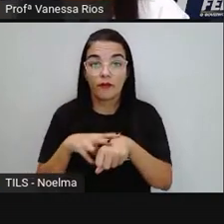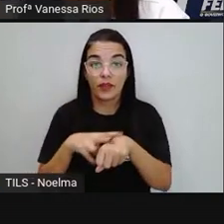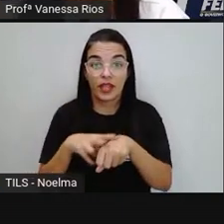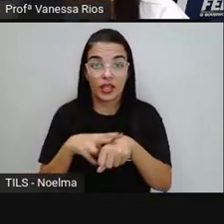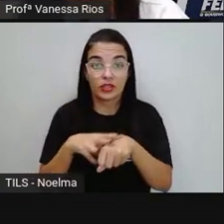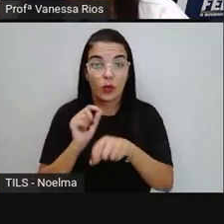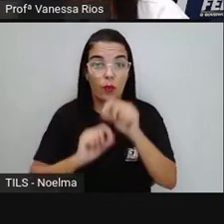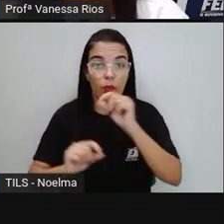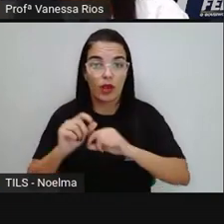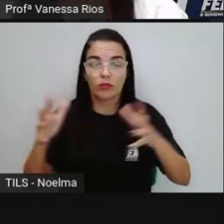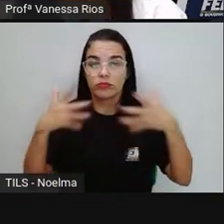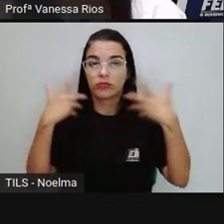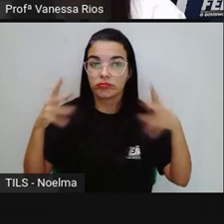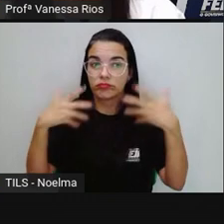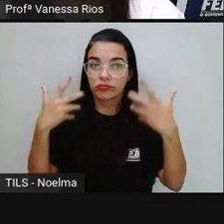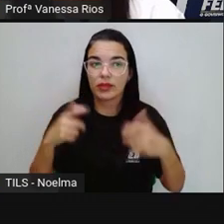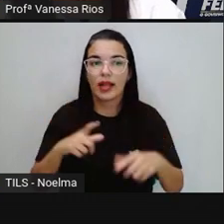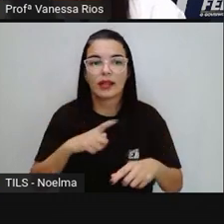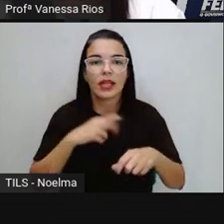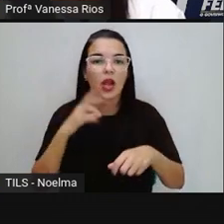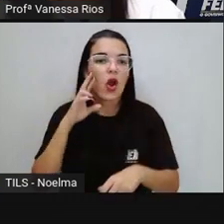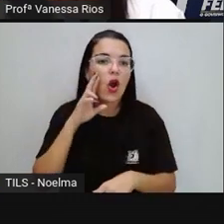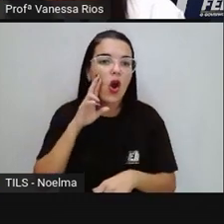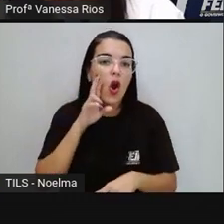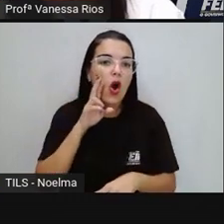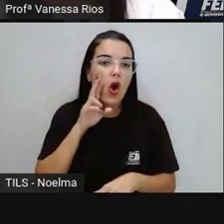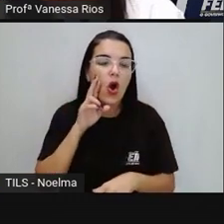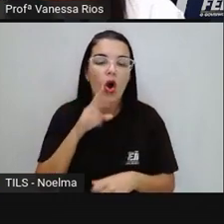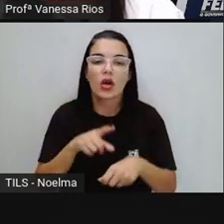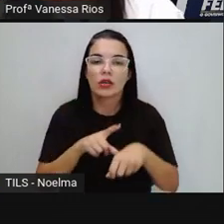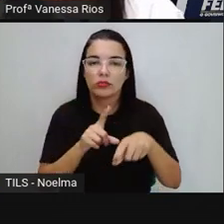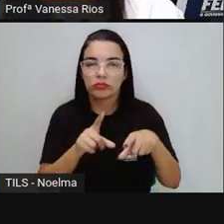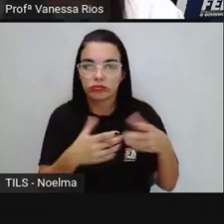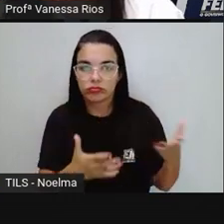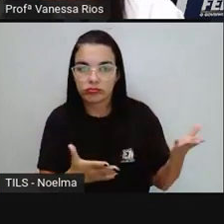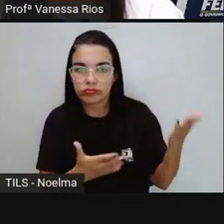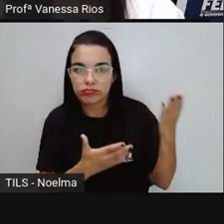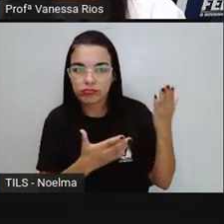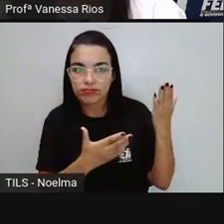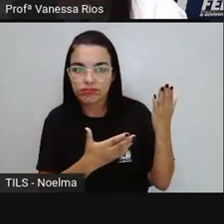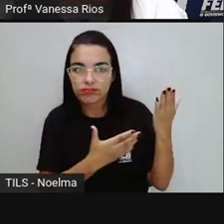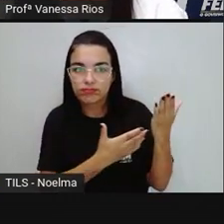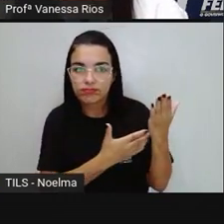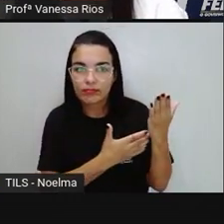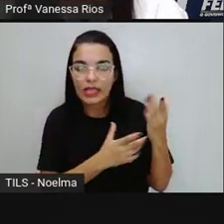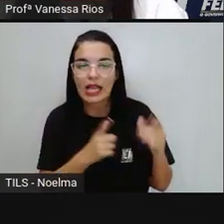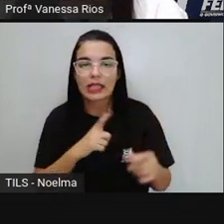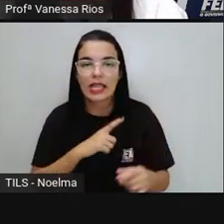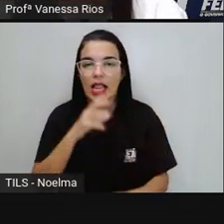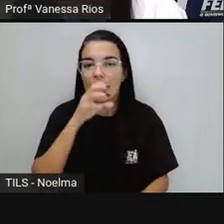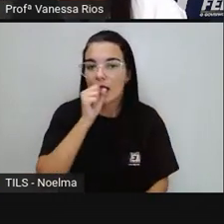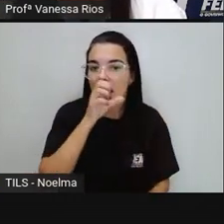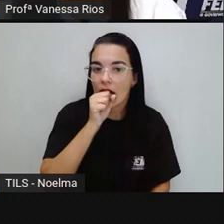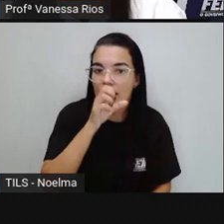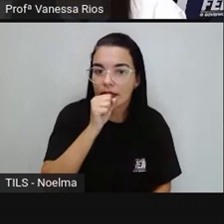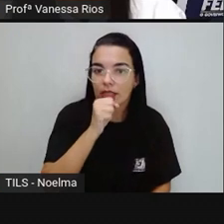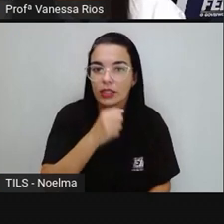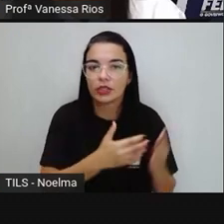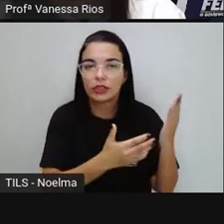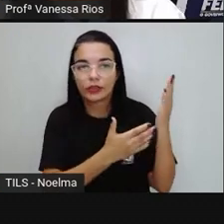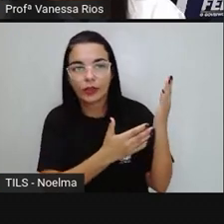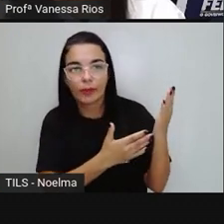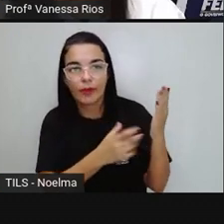equatorial, de rosa, tropical, zona equatorial, de laranja, o tropical